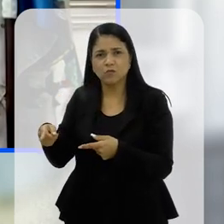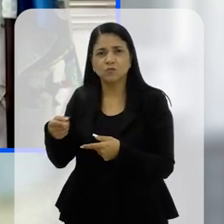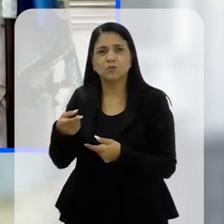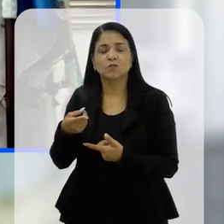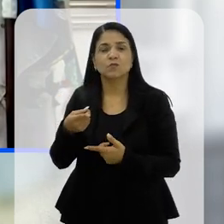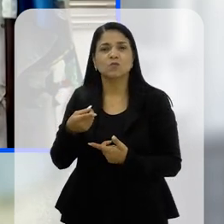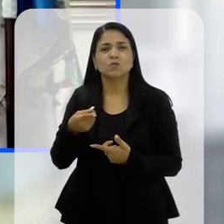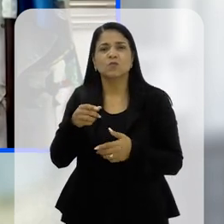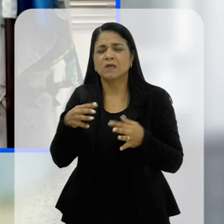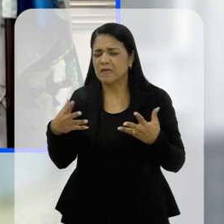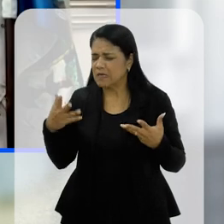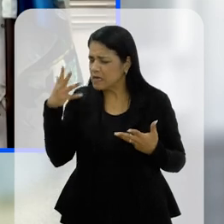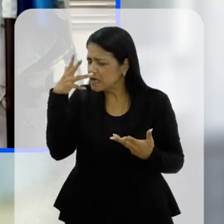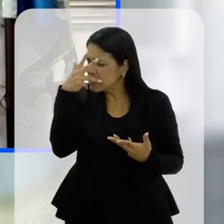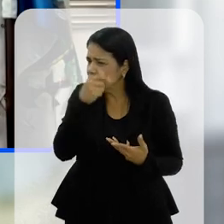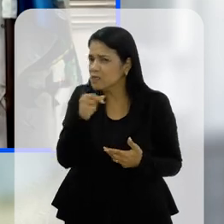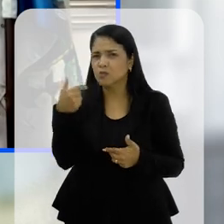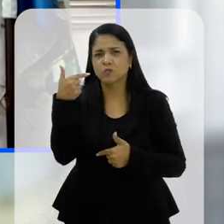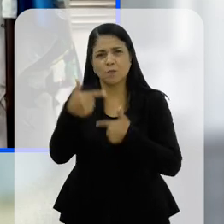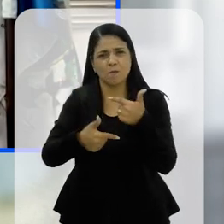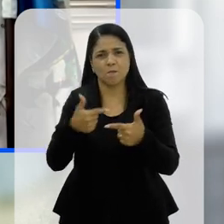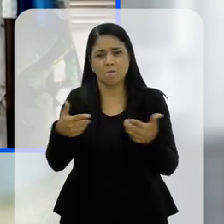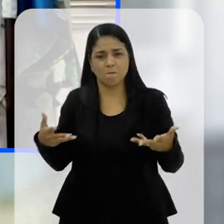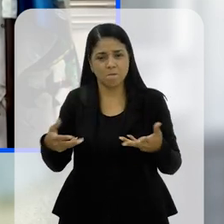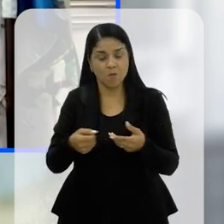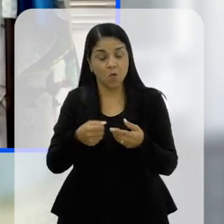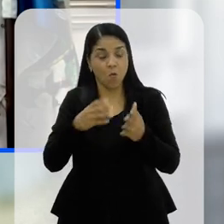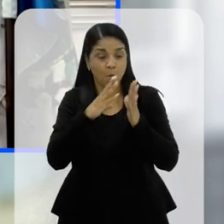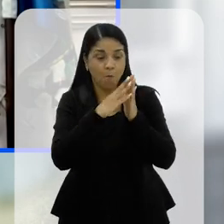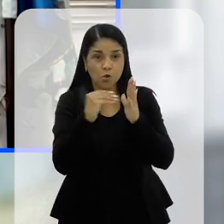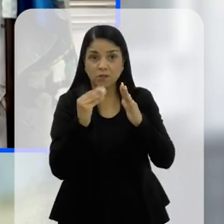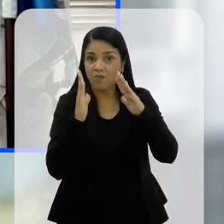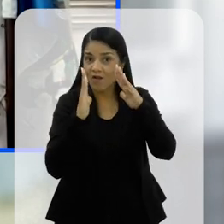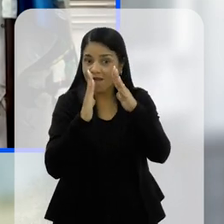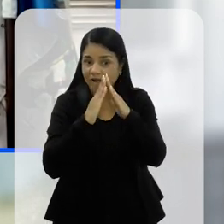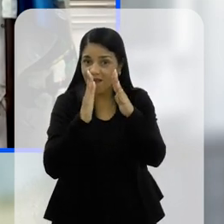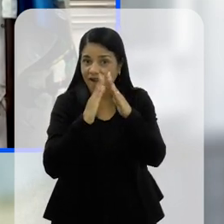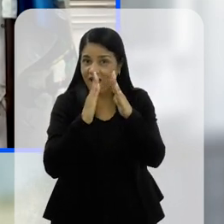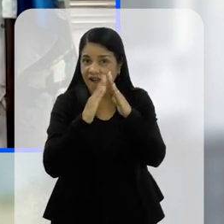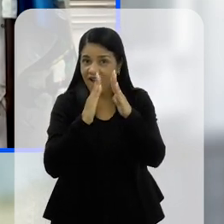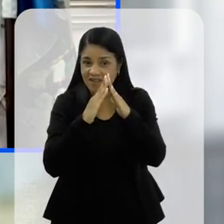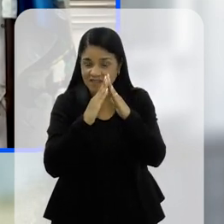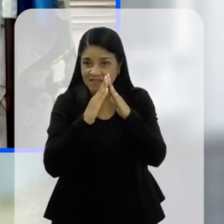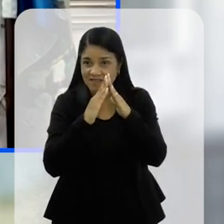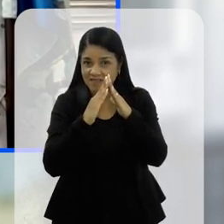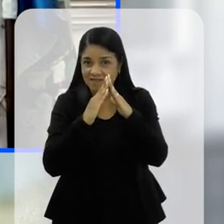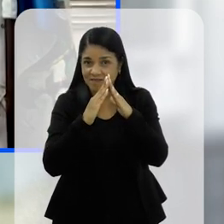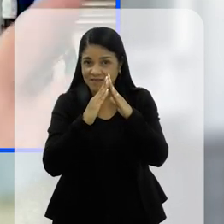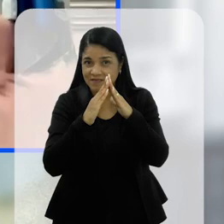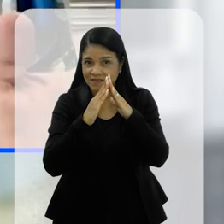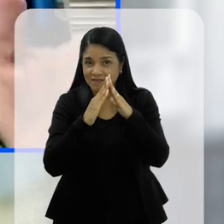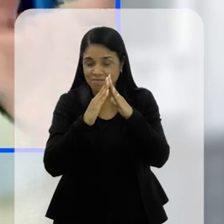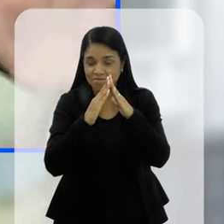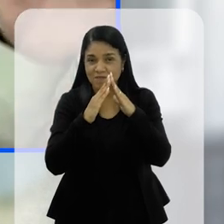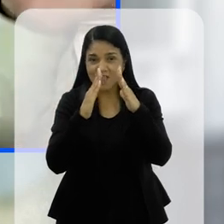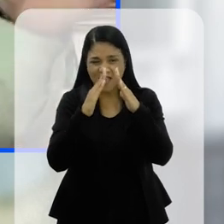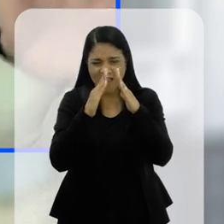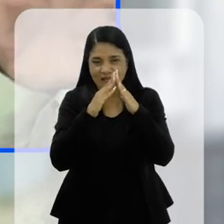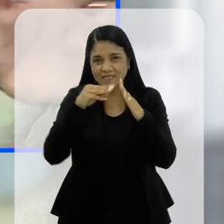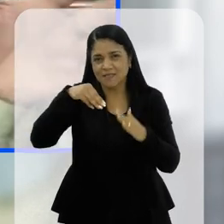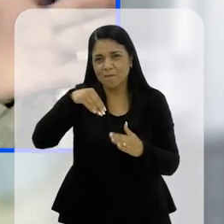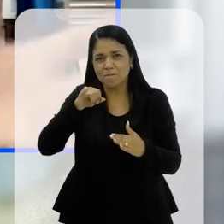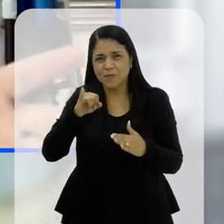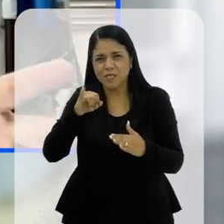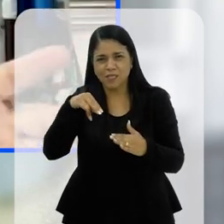Luciano Aragão, doutor Luciano Aragão, um trabalho lindo que ele fez, um modelo de uma casa, certo? Uma casa, uma